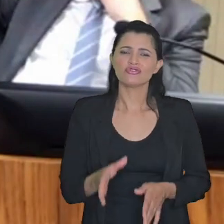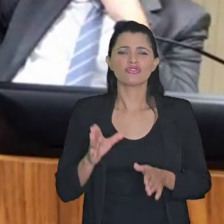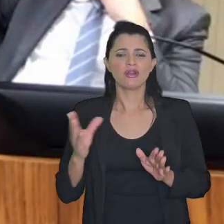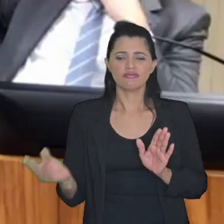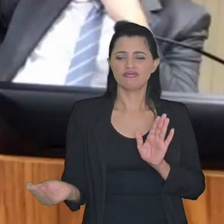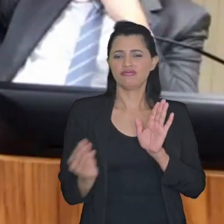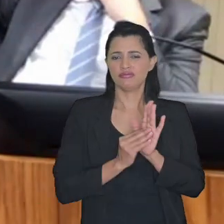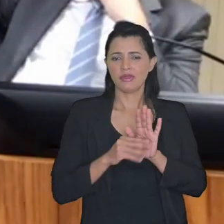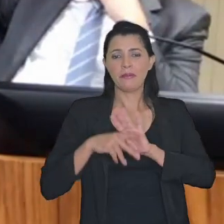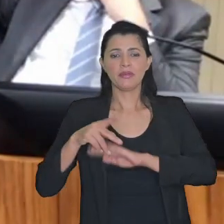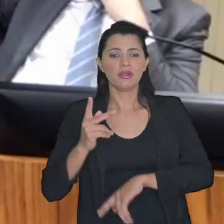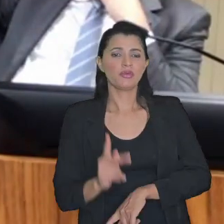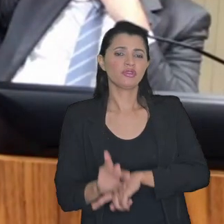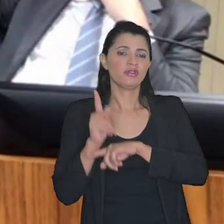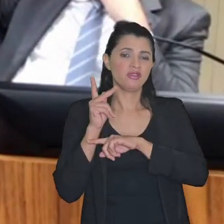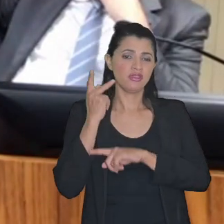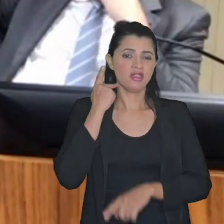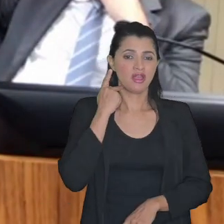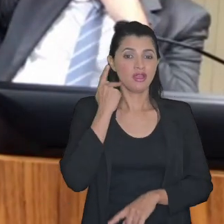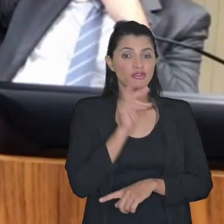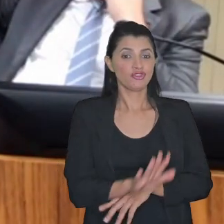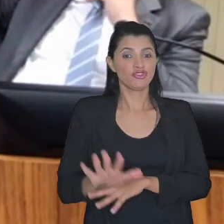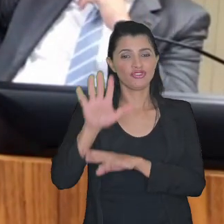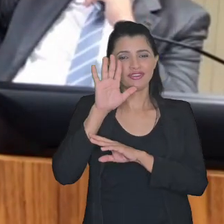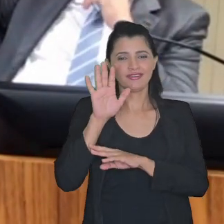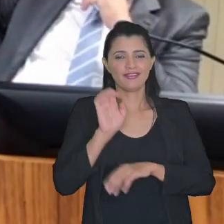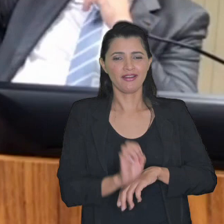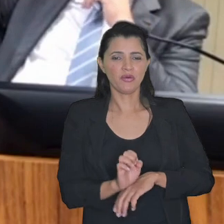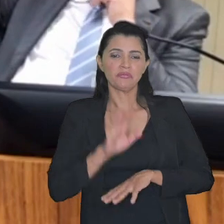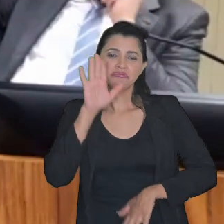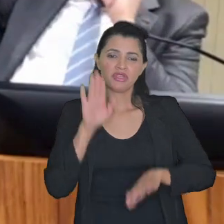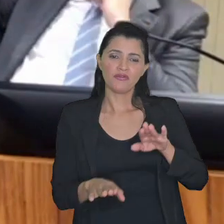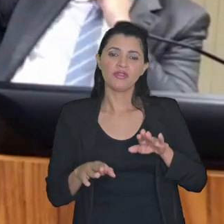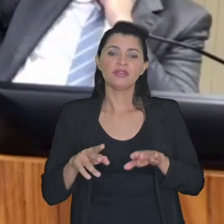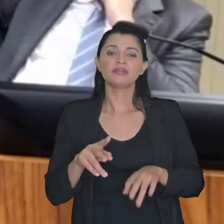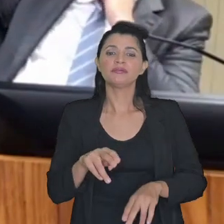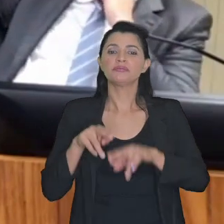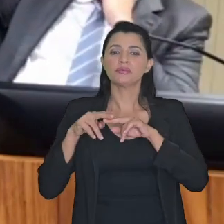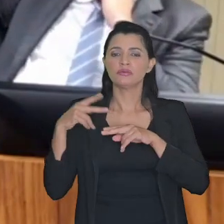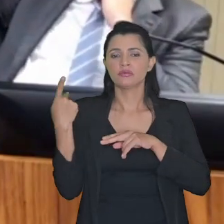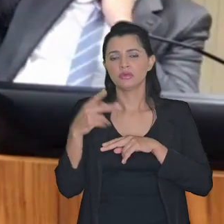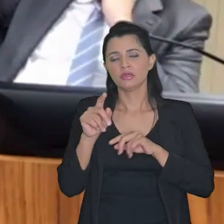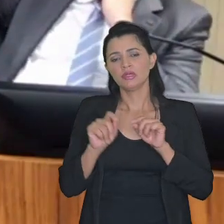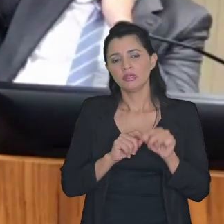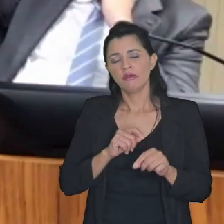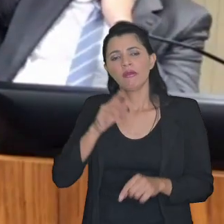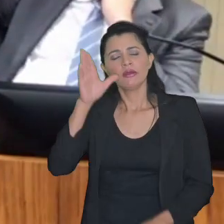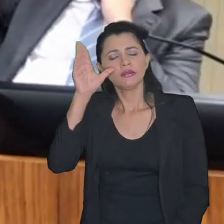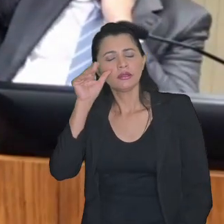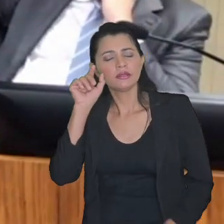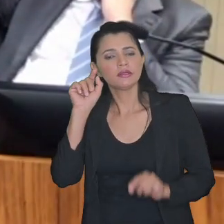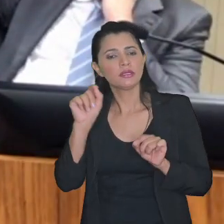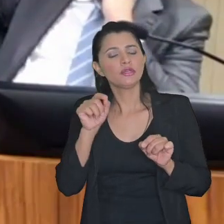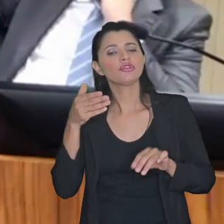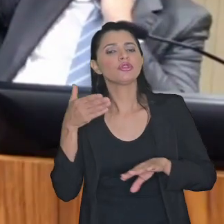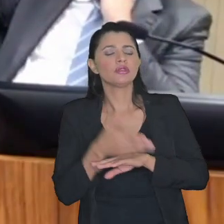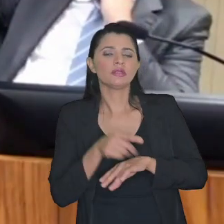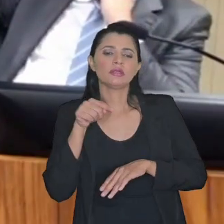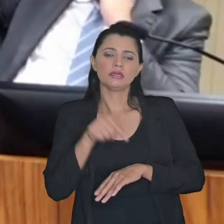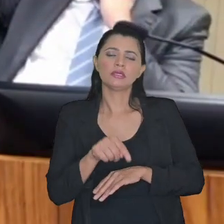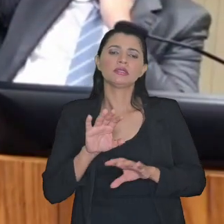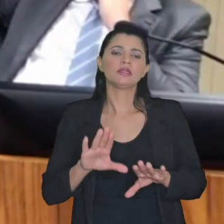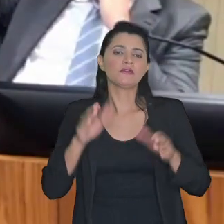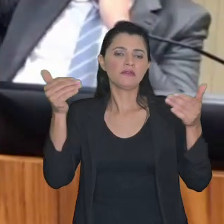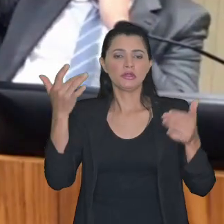foi incorporada pela Procuradoria Geral do Estado talvez por isso uma assistência bastante interessante nesse evento